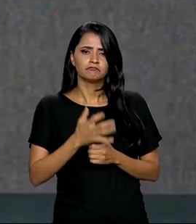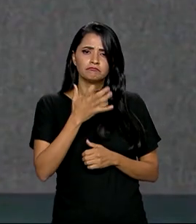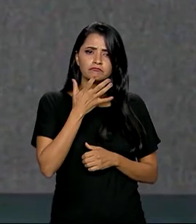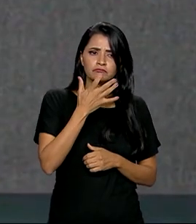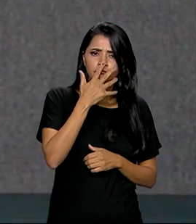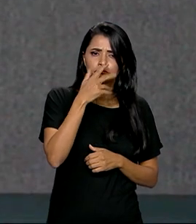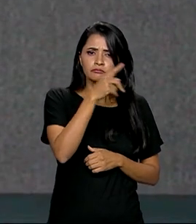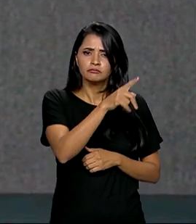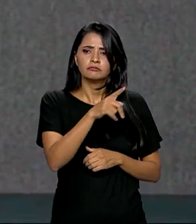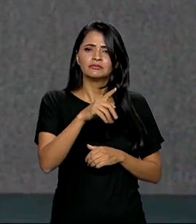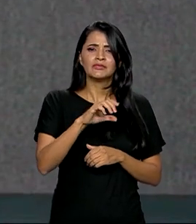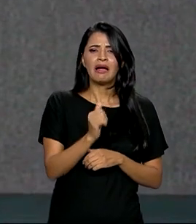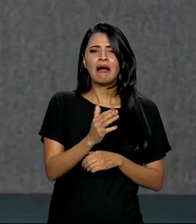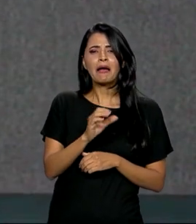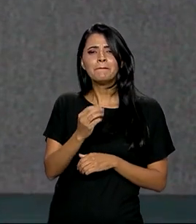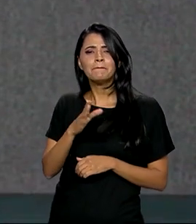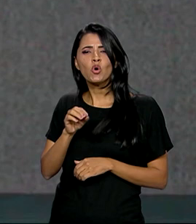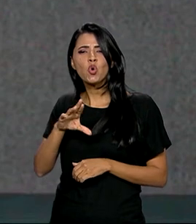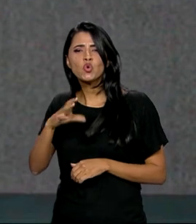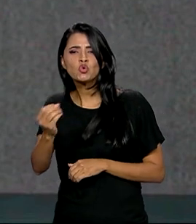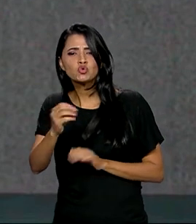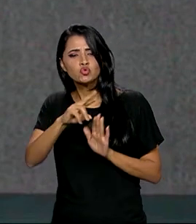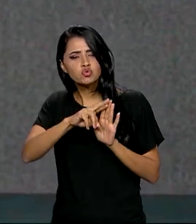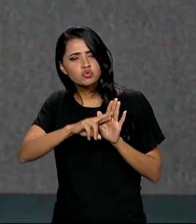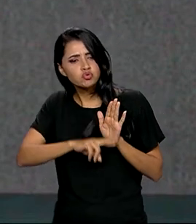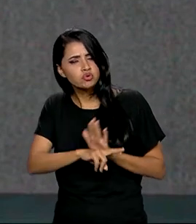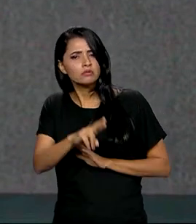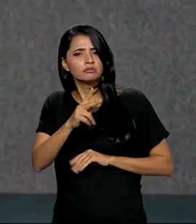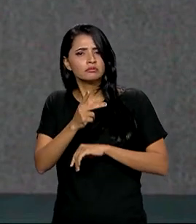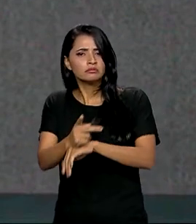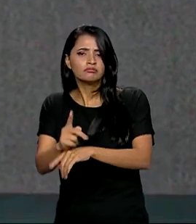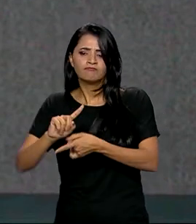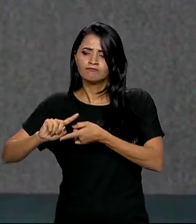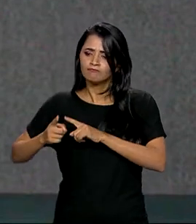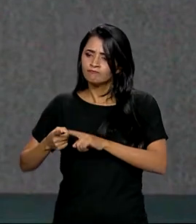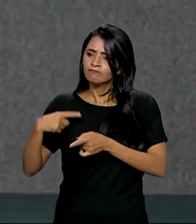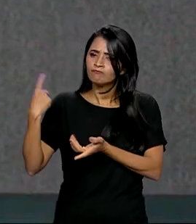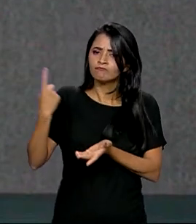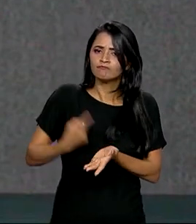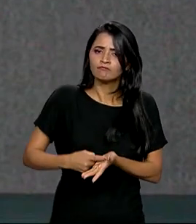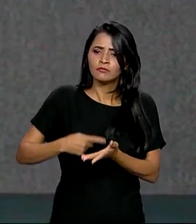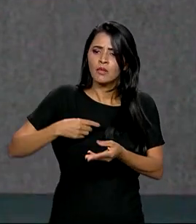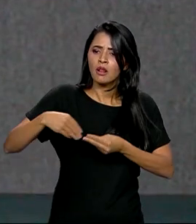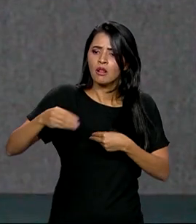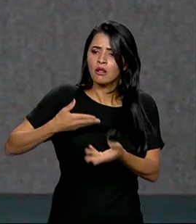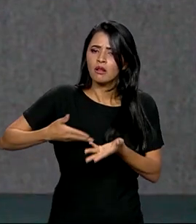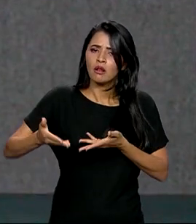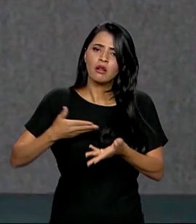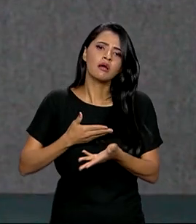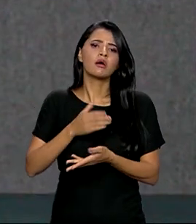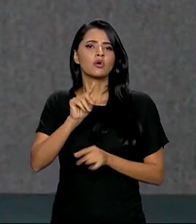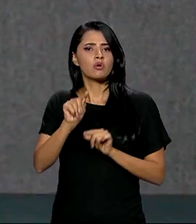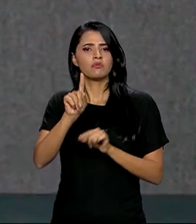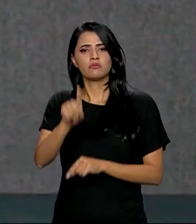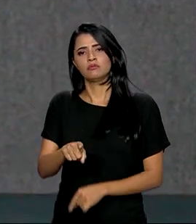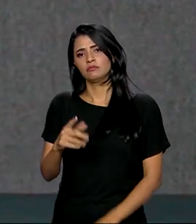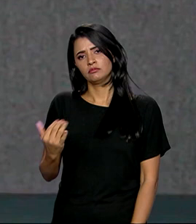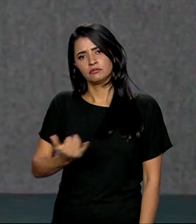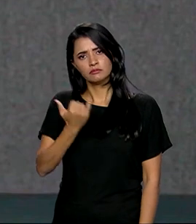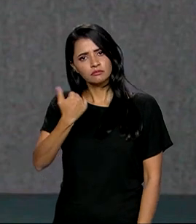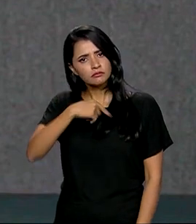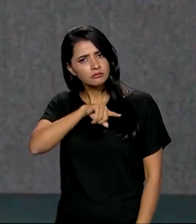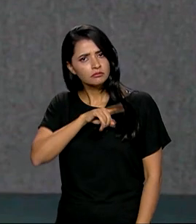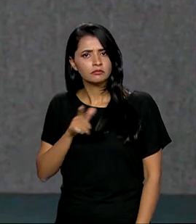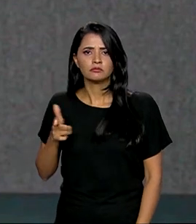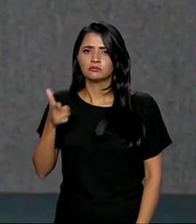normativo, a busca das negociações, das pactuações, da articulação, isso se faz essencial para a gente